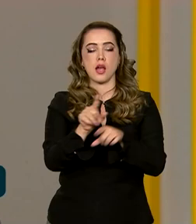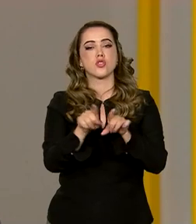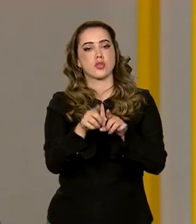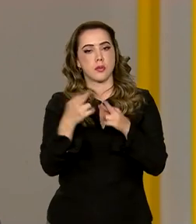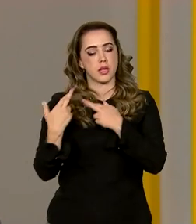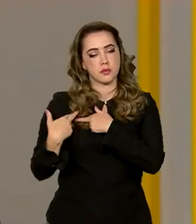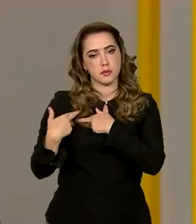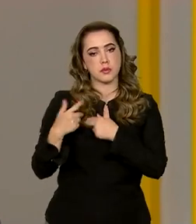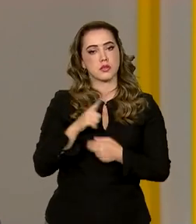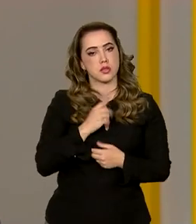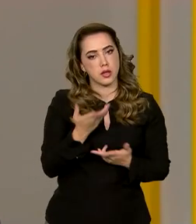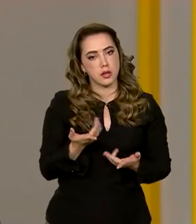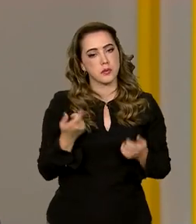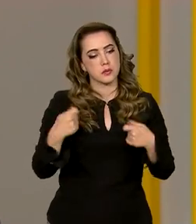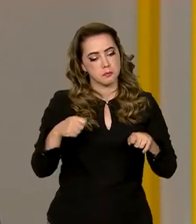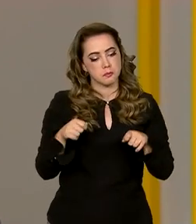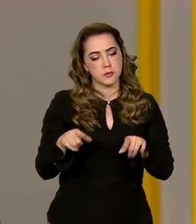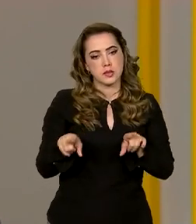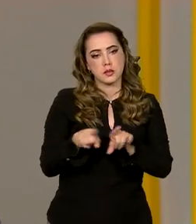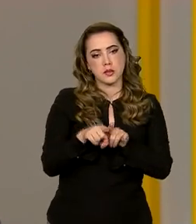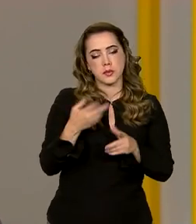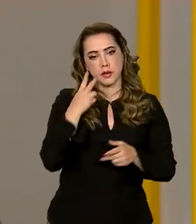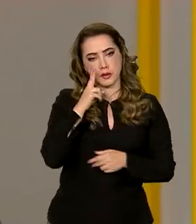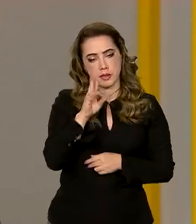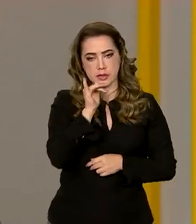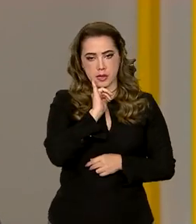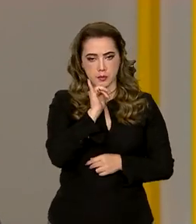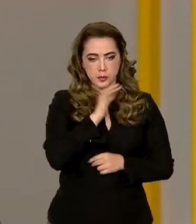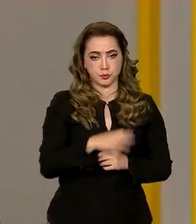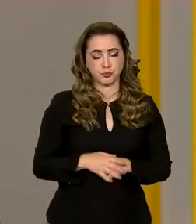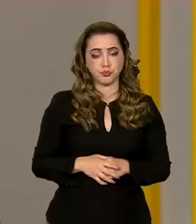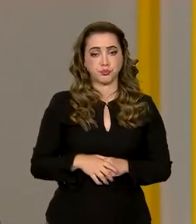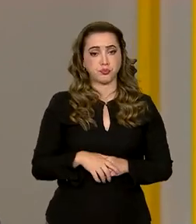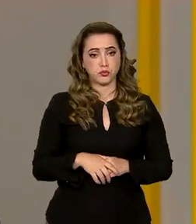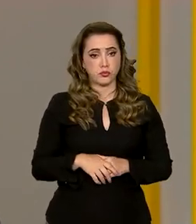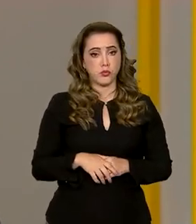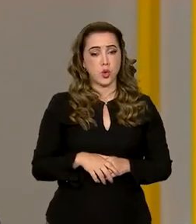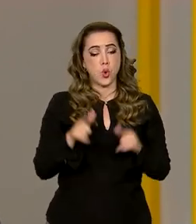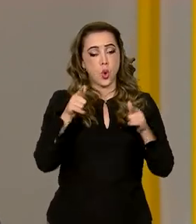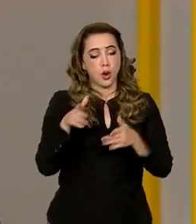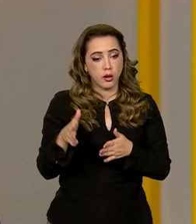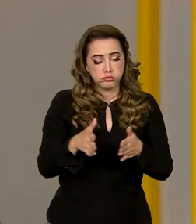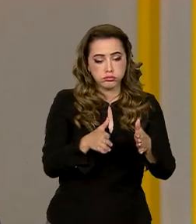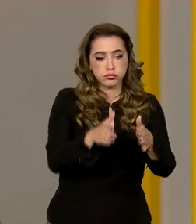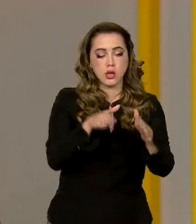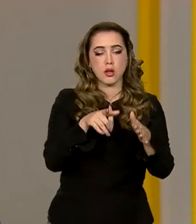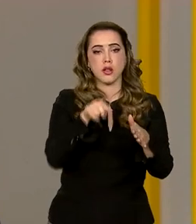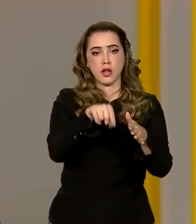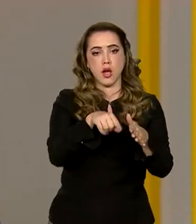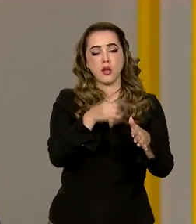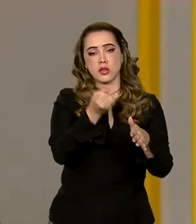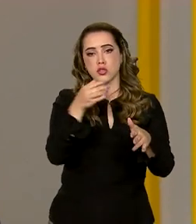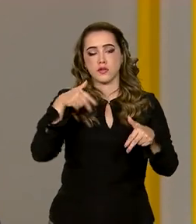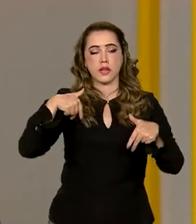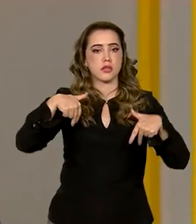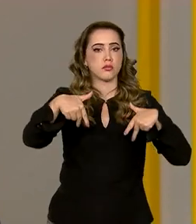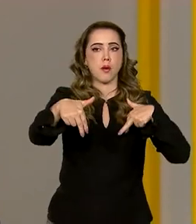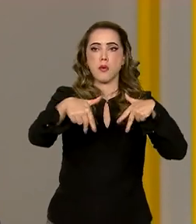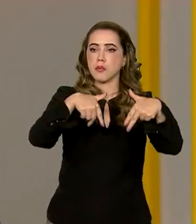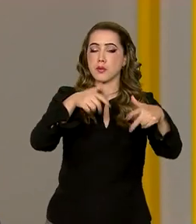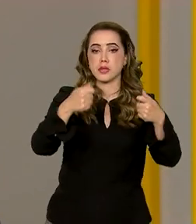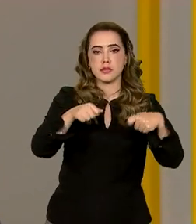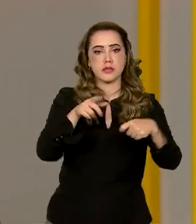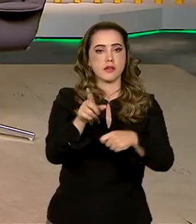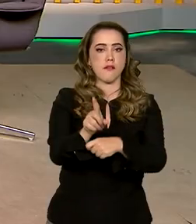responsável, ele tem que compatibilizar uma via, por exemplo, que tem muito pedestre, ele tem que ter uma velocidade mais baixa, se ele não faz isso,